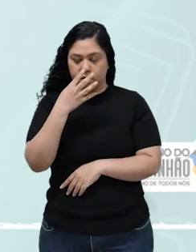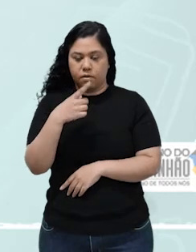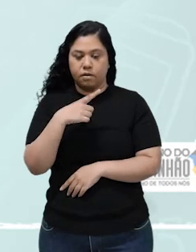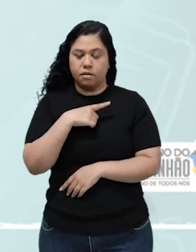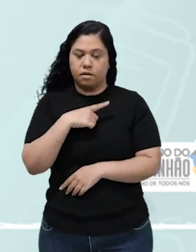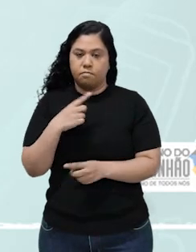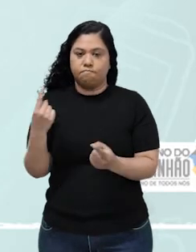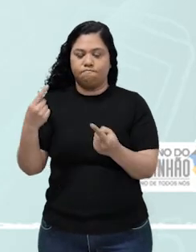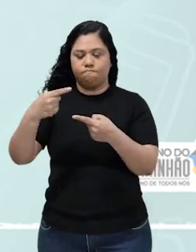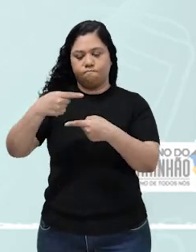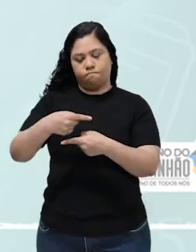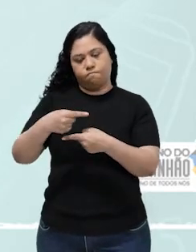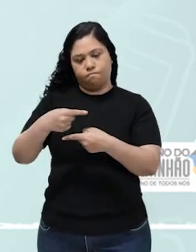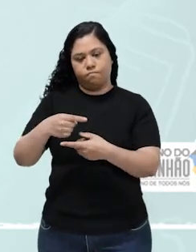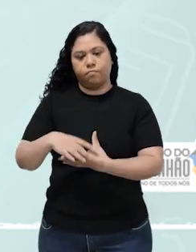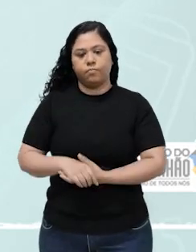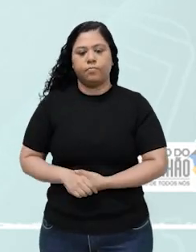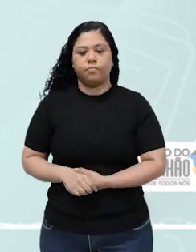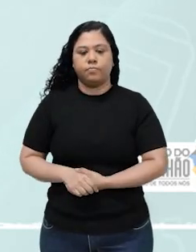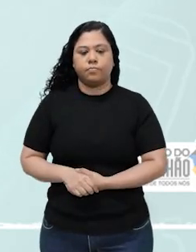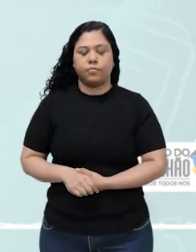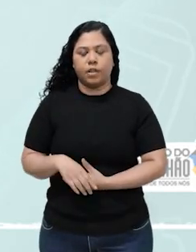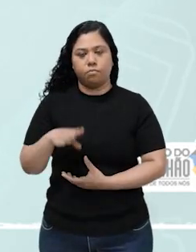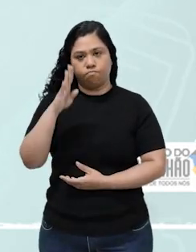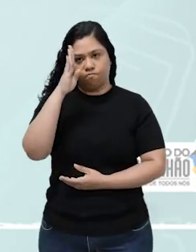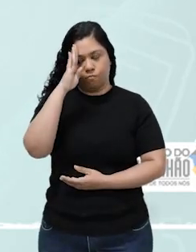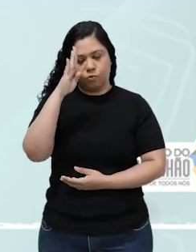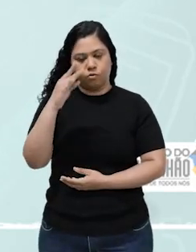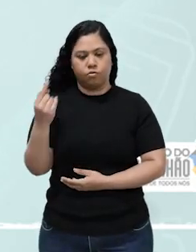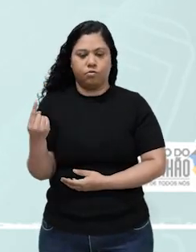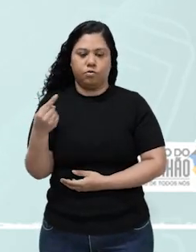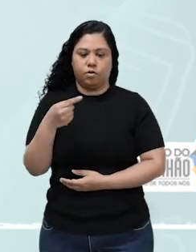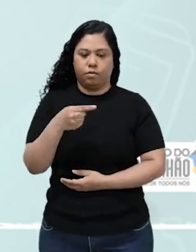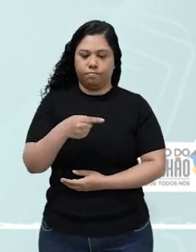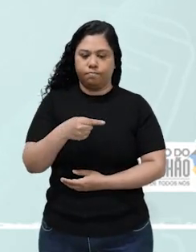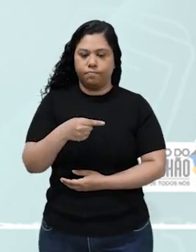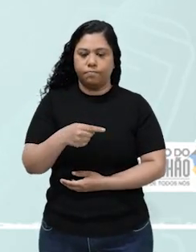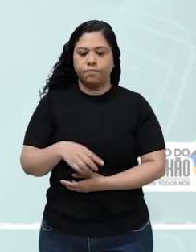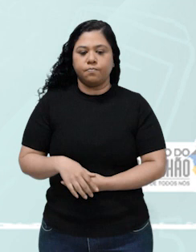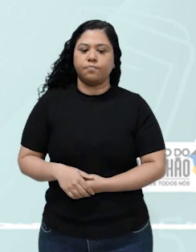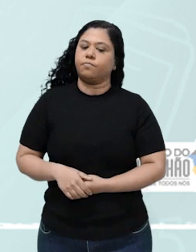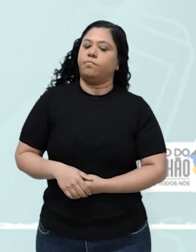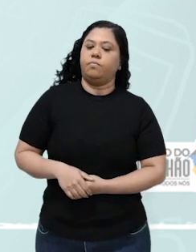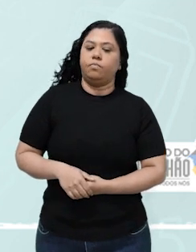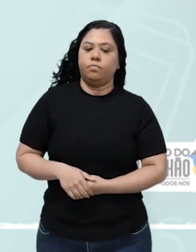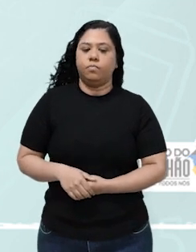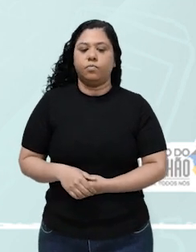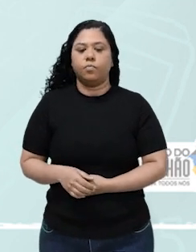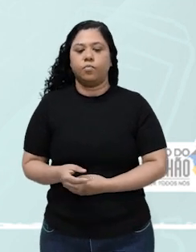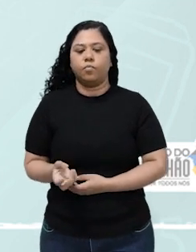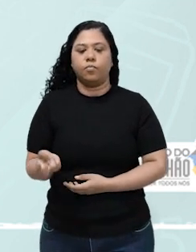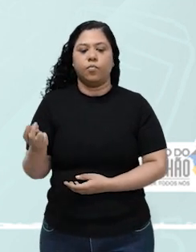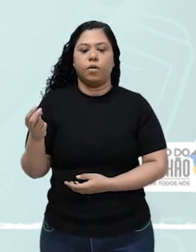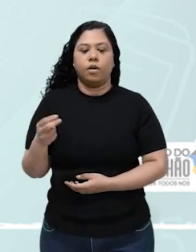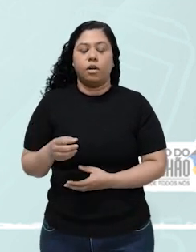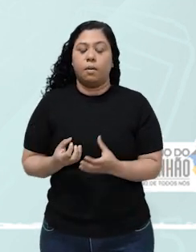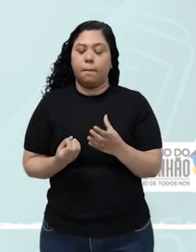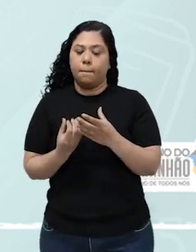setas. Então, temos o sentido direto, que é justamente esse. Nitrogênio mais hidrogênio